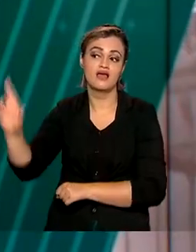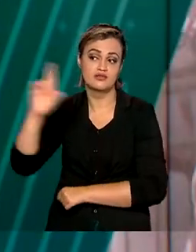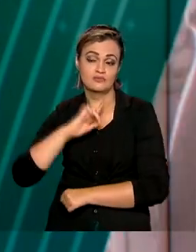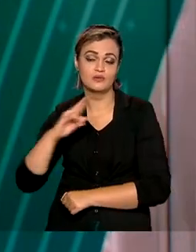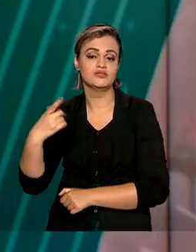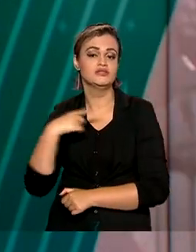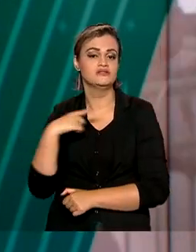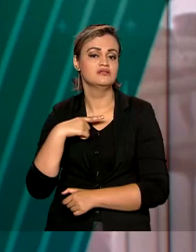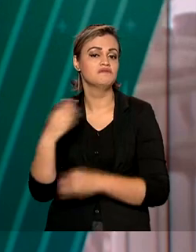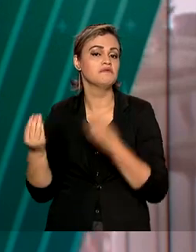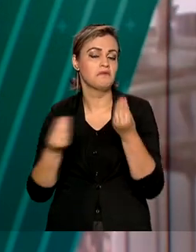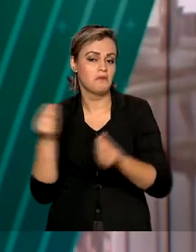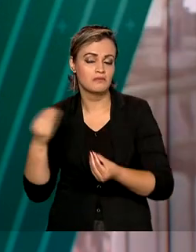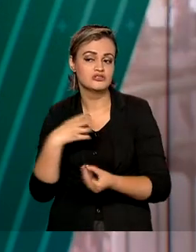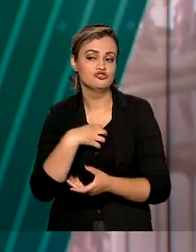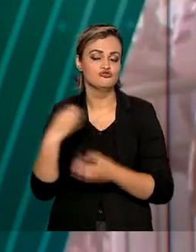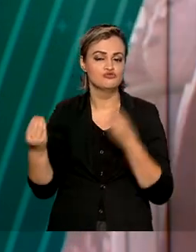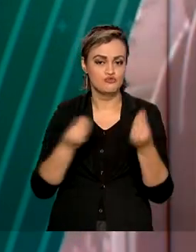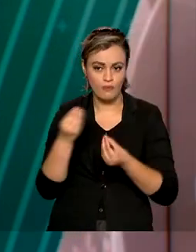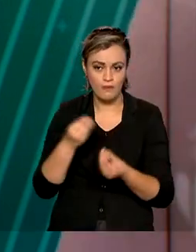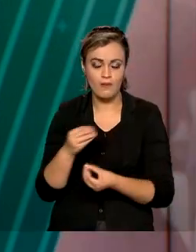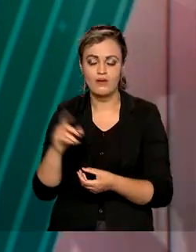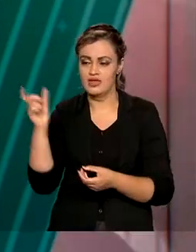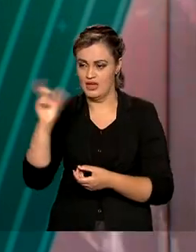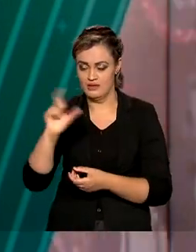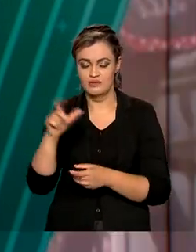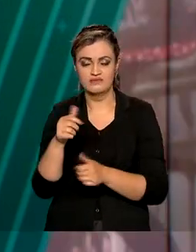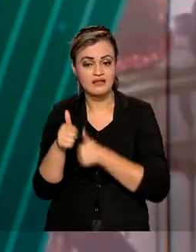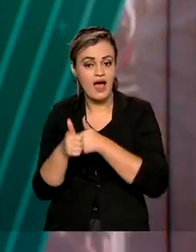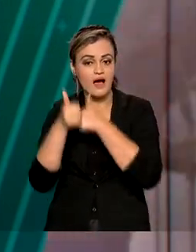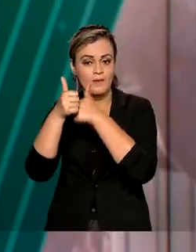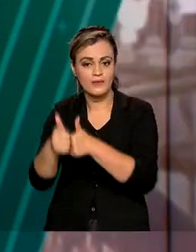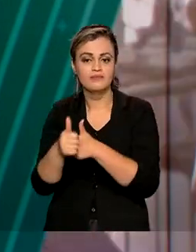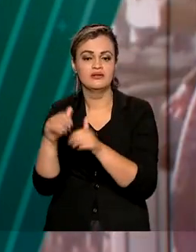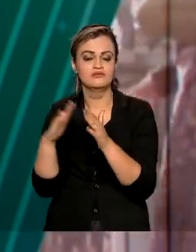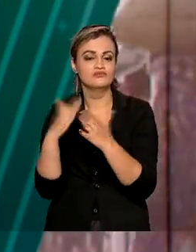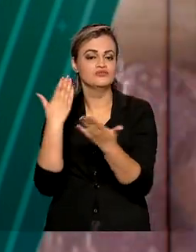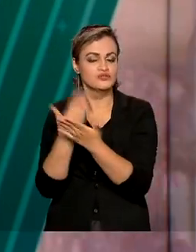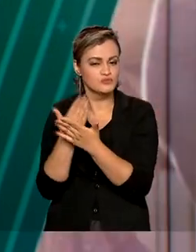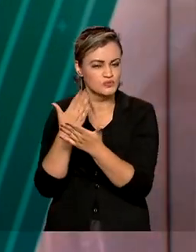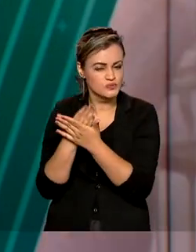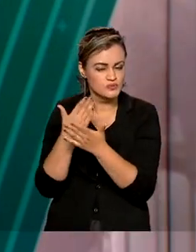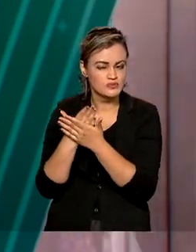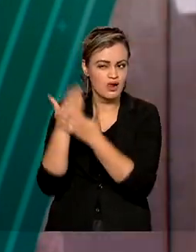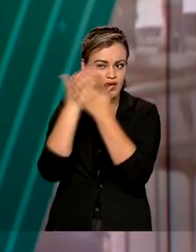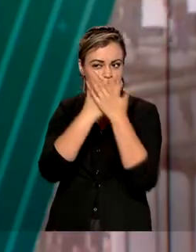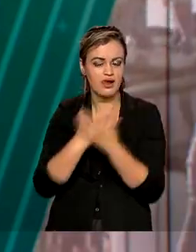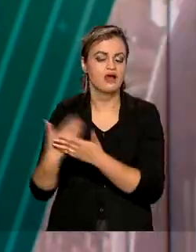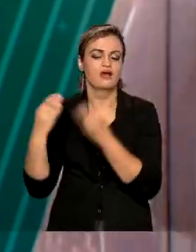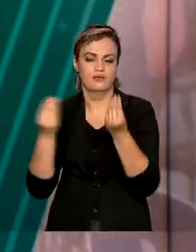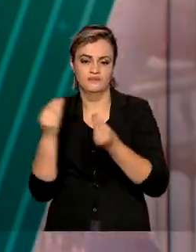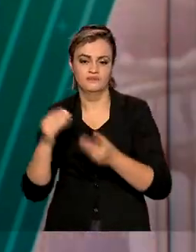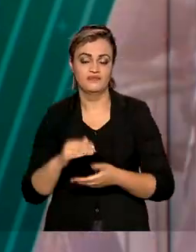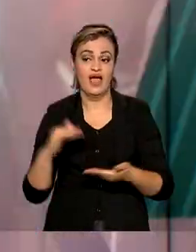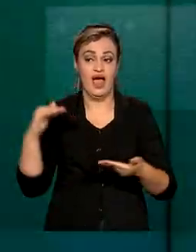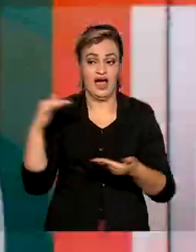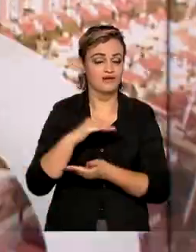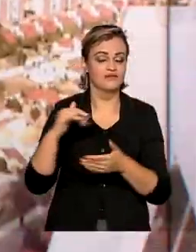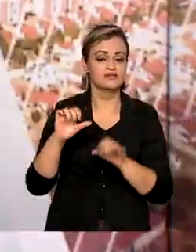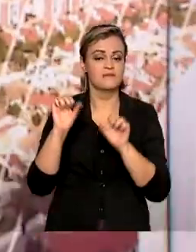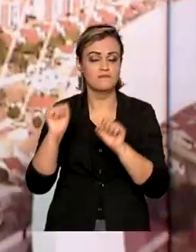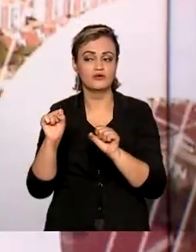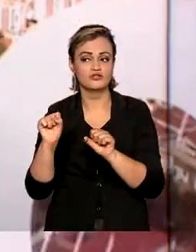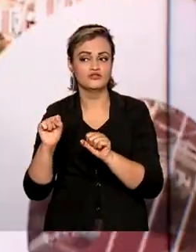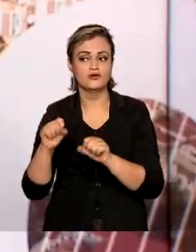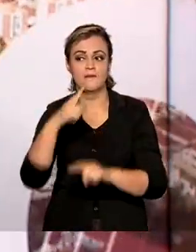avaliação e as doses deverão ser utilizadas com acompanhamento de estudos de eficácia. A agência poderá, a qualquer momento,